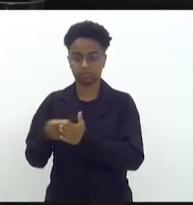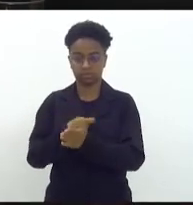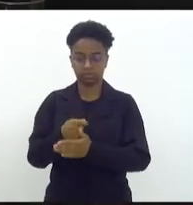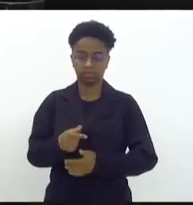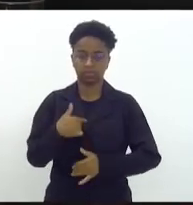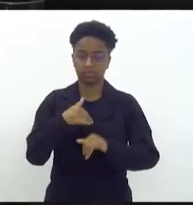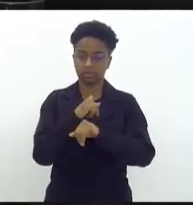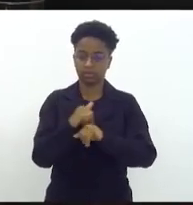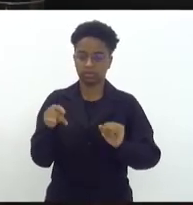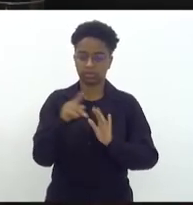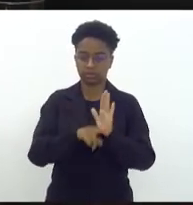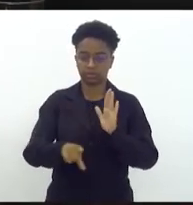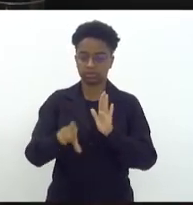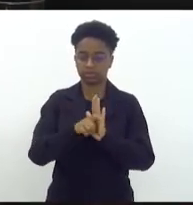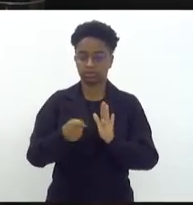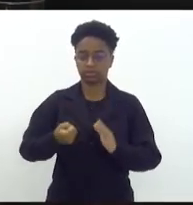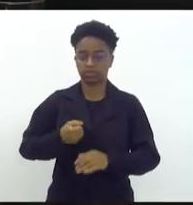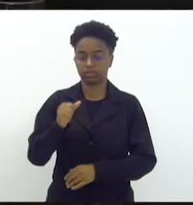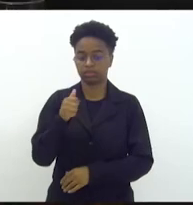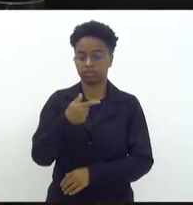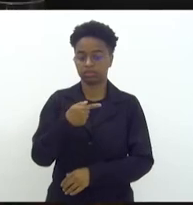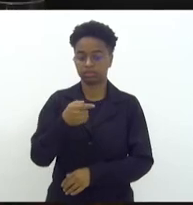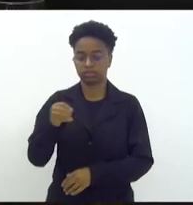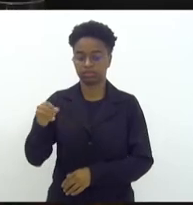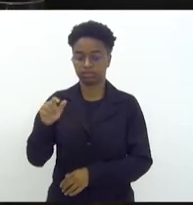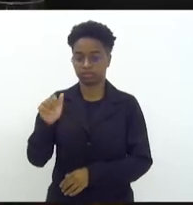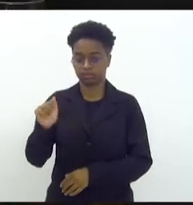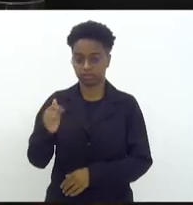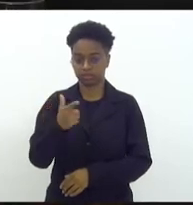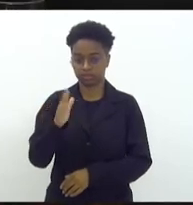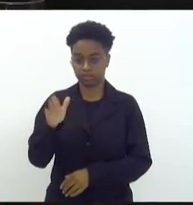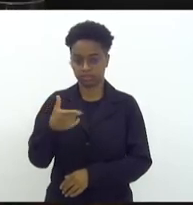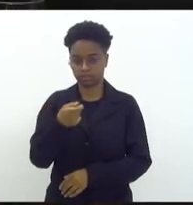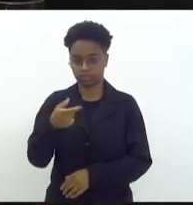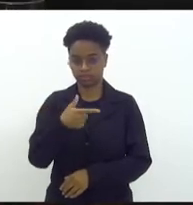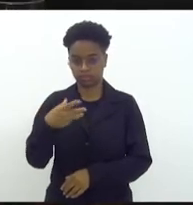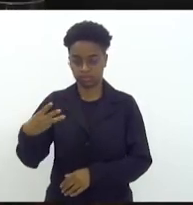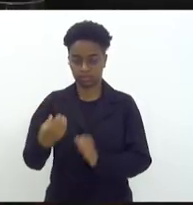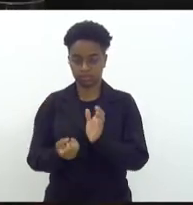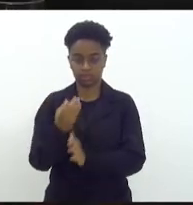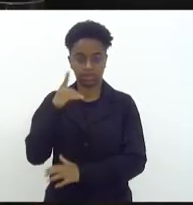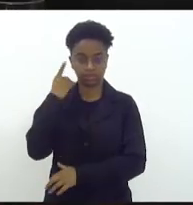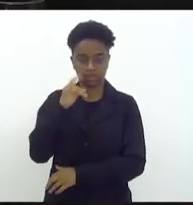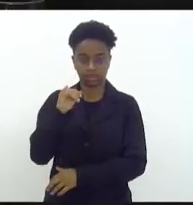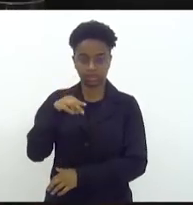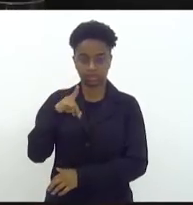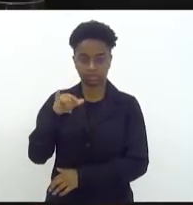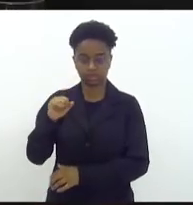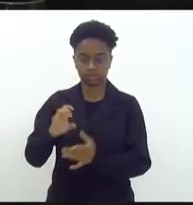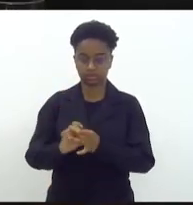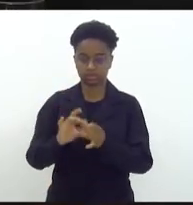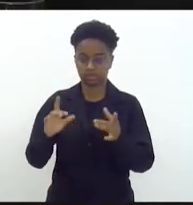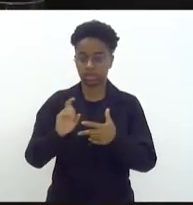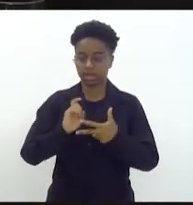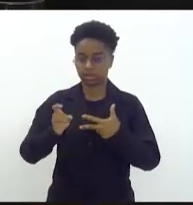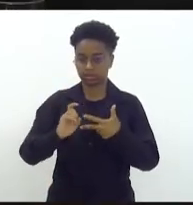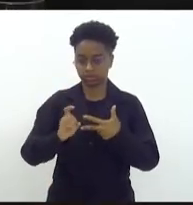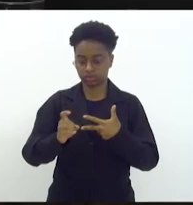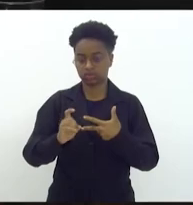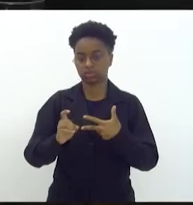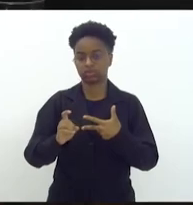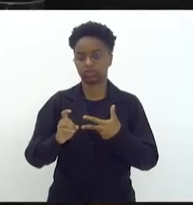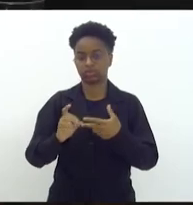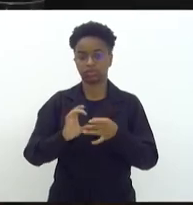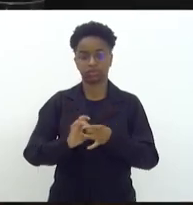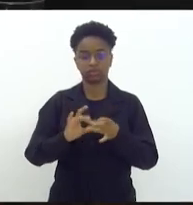Anuncio o projeto de lei número 700A de 23, de autoridade do deputado Aíndia Armelal, que autoriza o Poder Executivo a